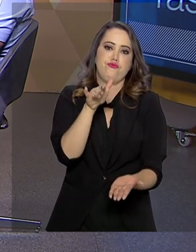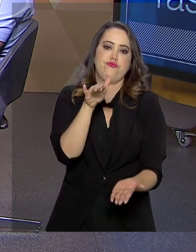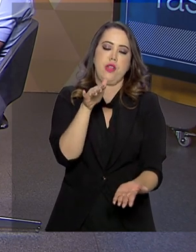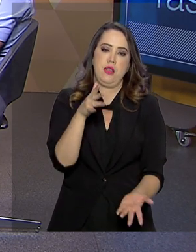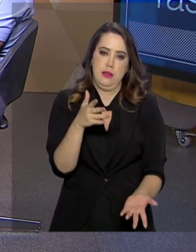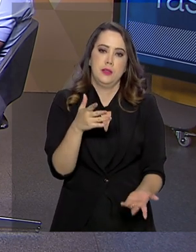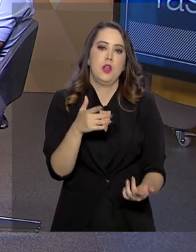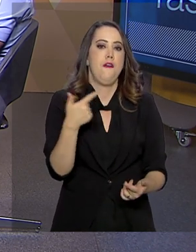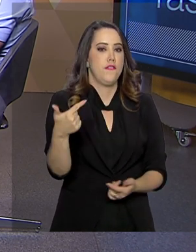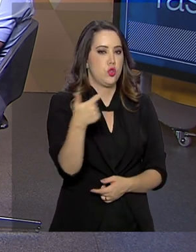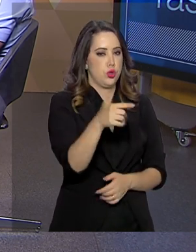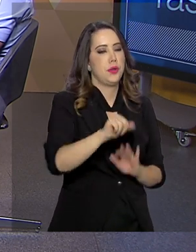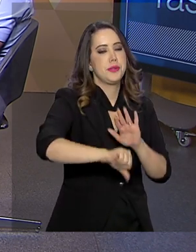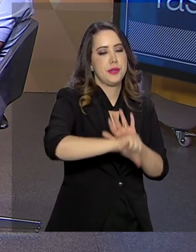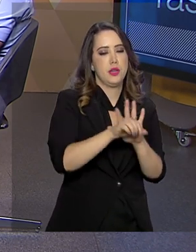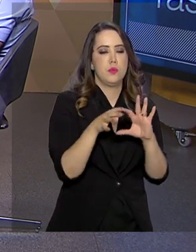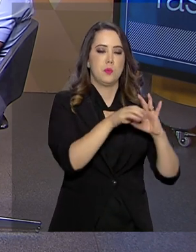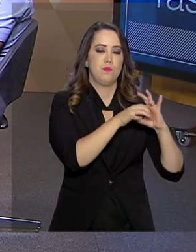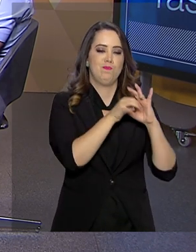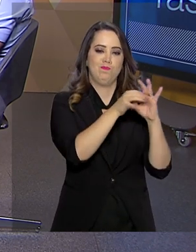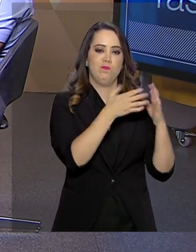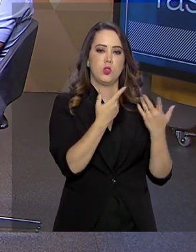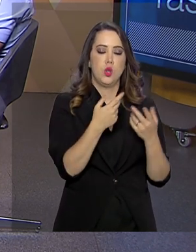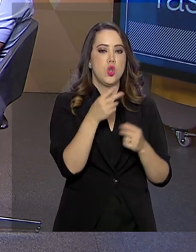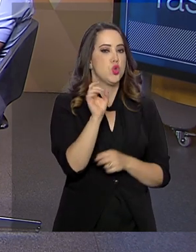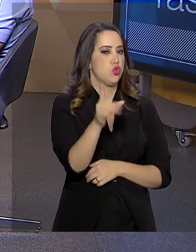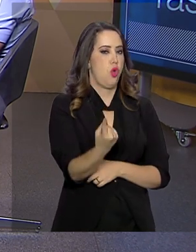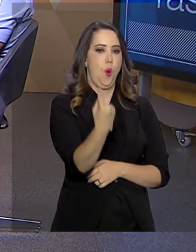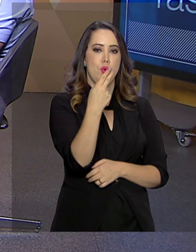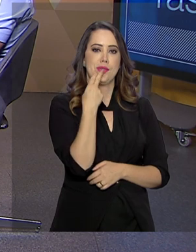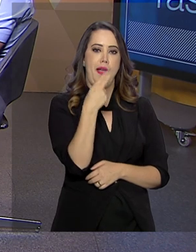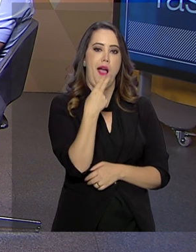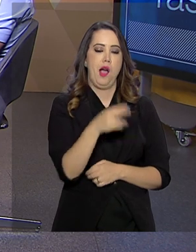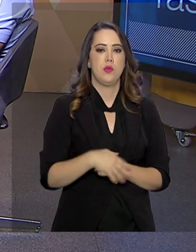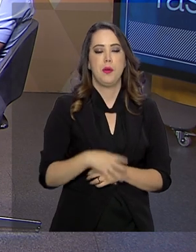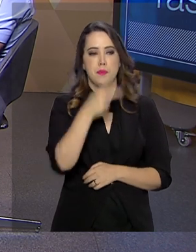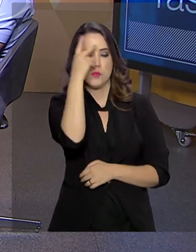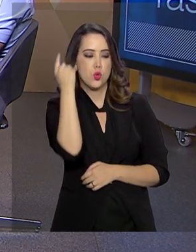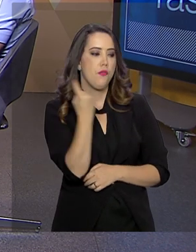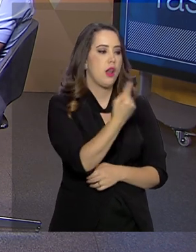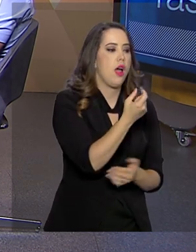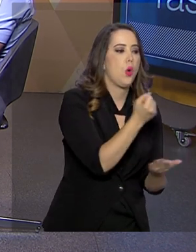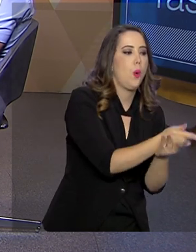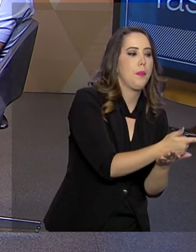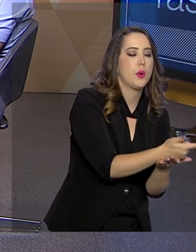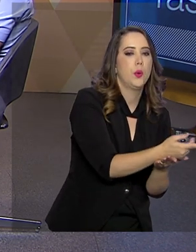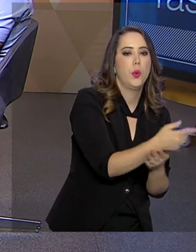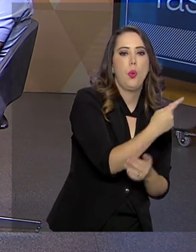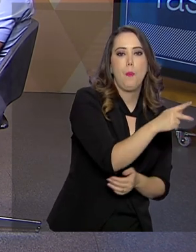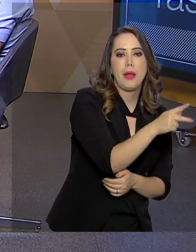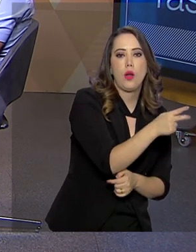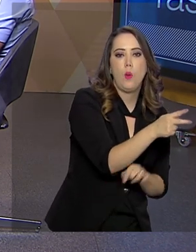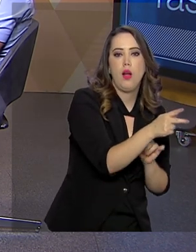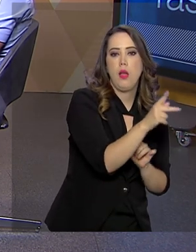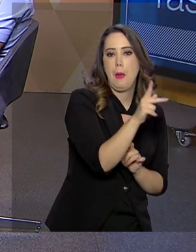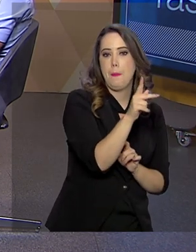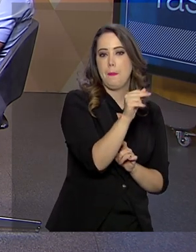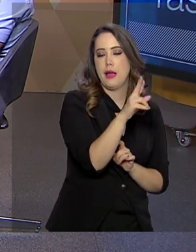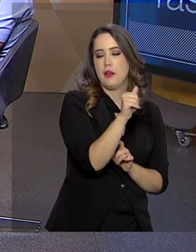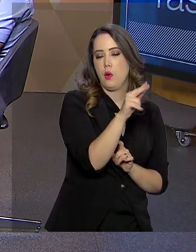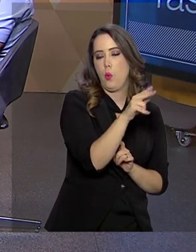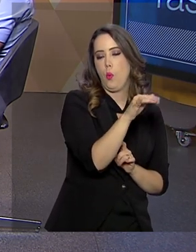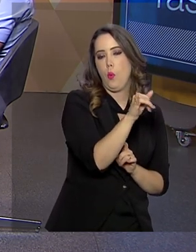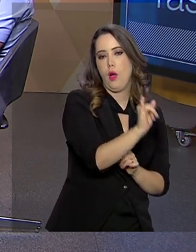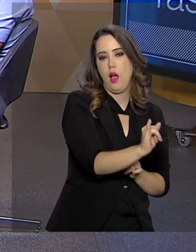associados com o cigarro que o cidadão foi lá, Paraguai, ou contrabandeado de outros países. Não é só o